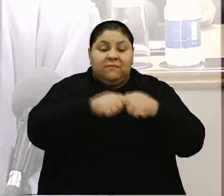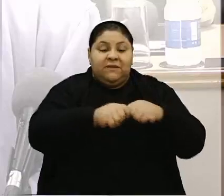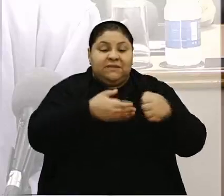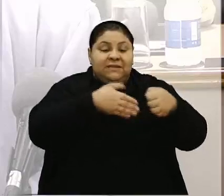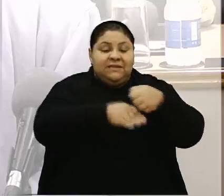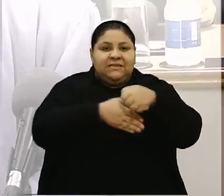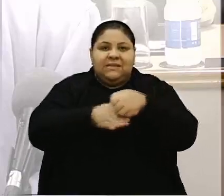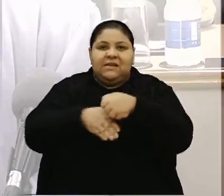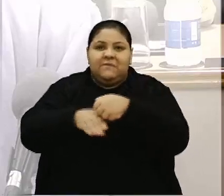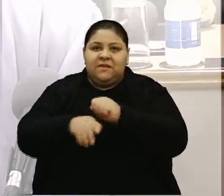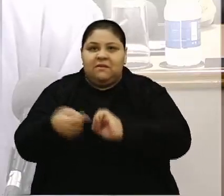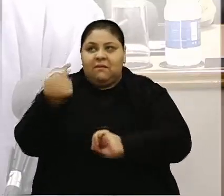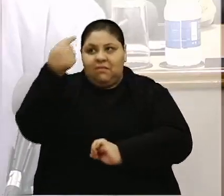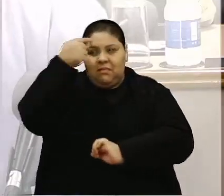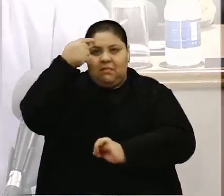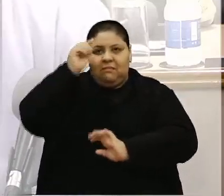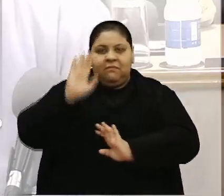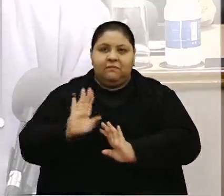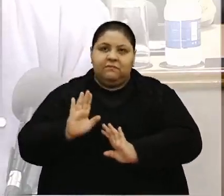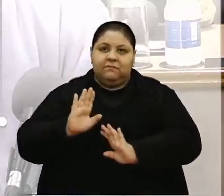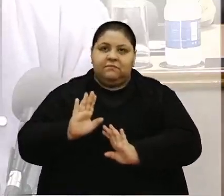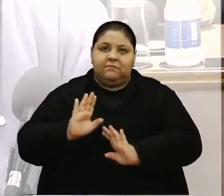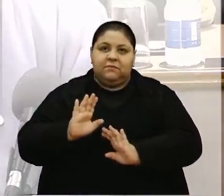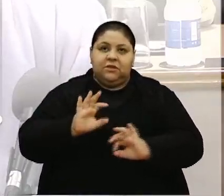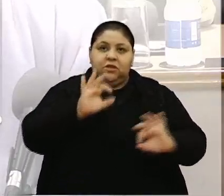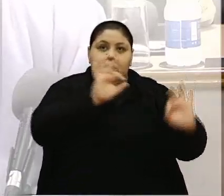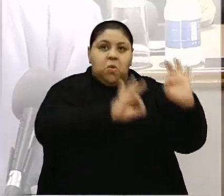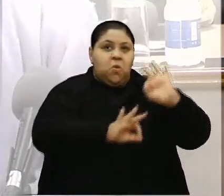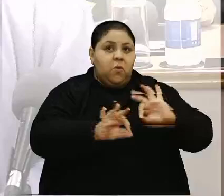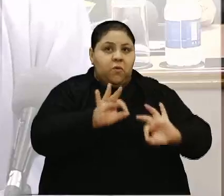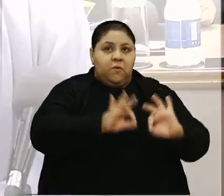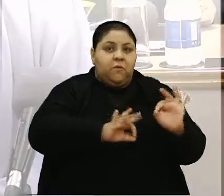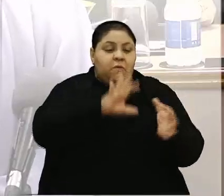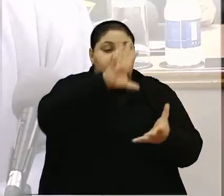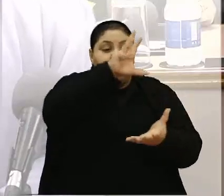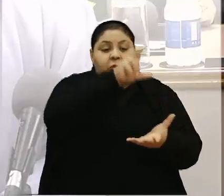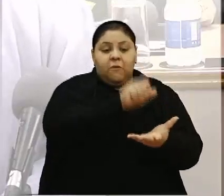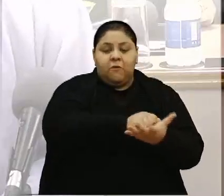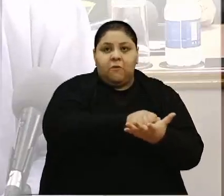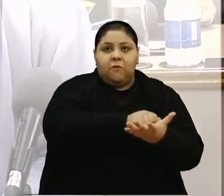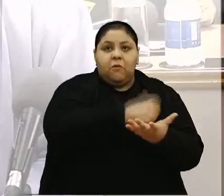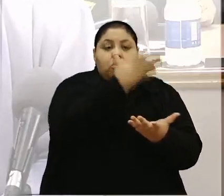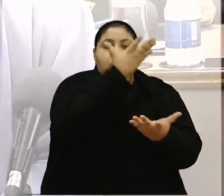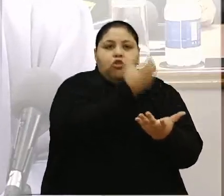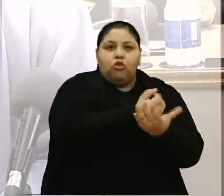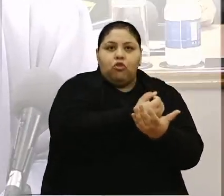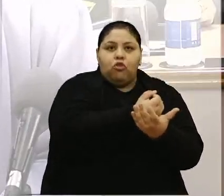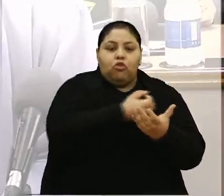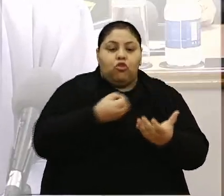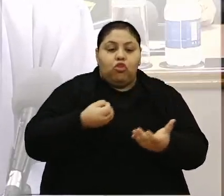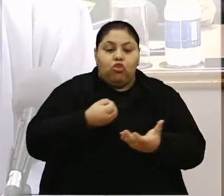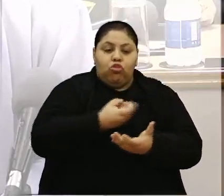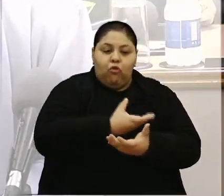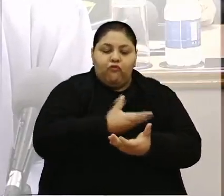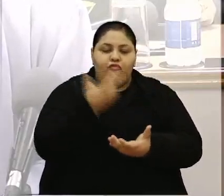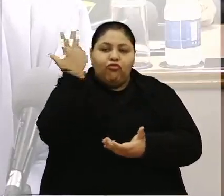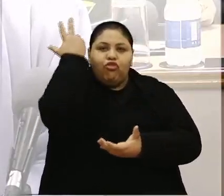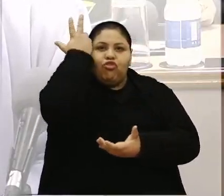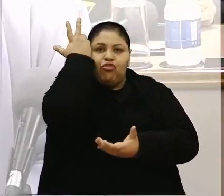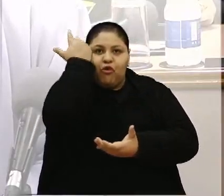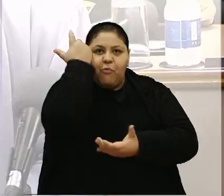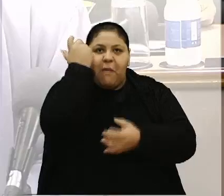interdisciplinares sobre o novo normal climático. Então, um momento